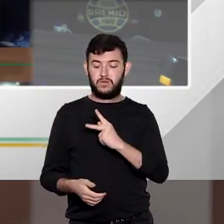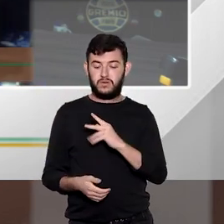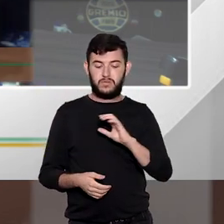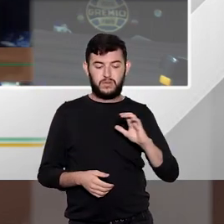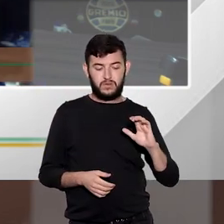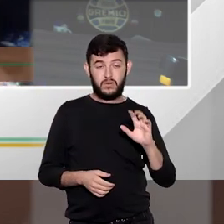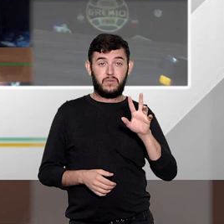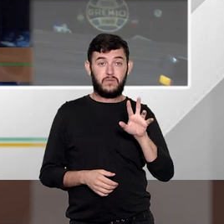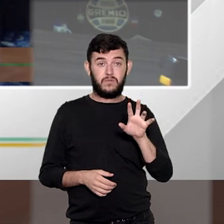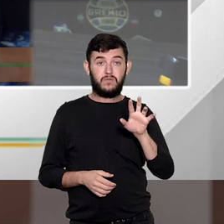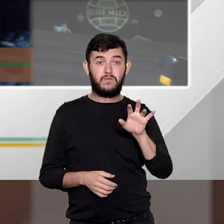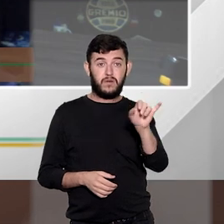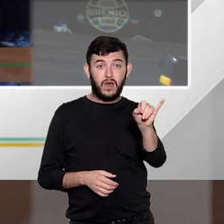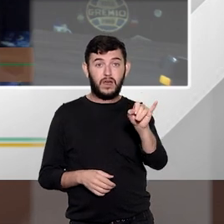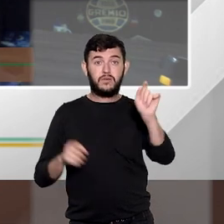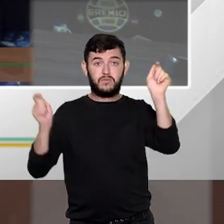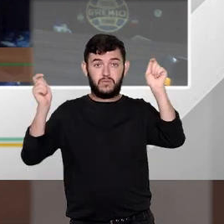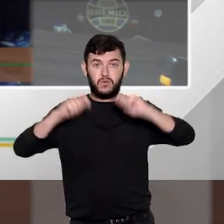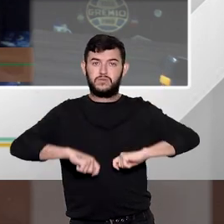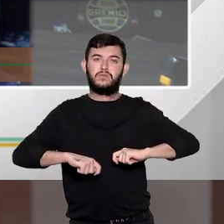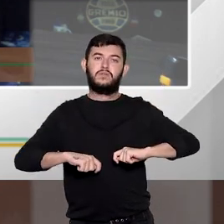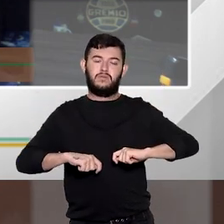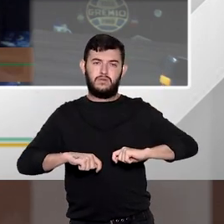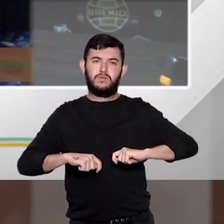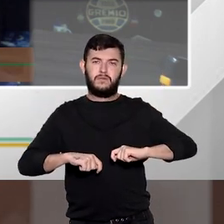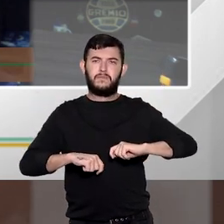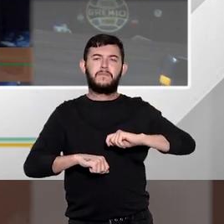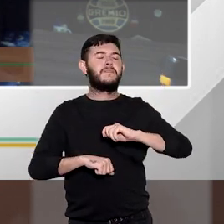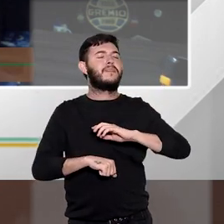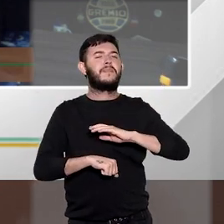excepcionalmente seria possível a